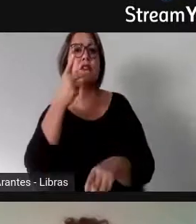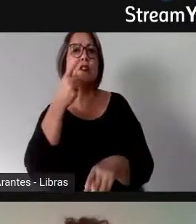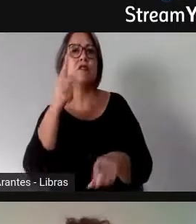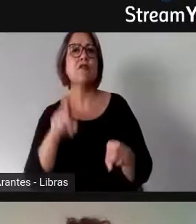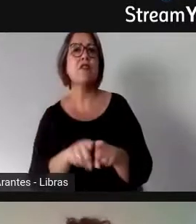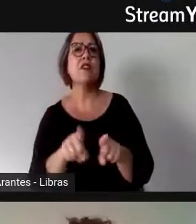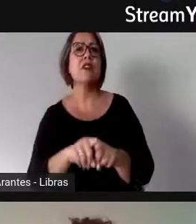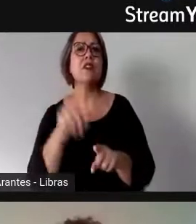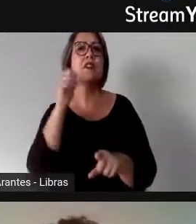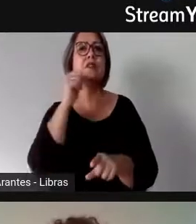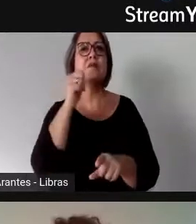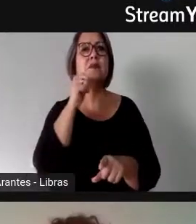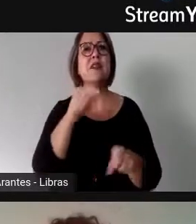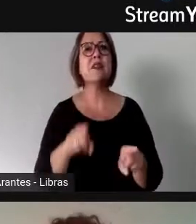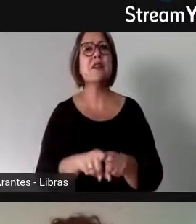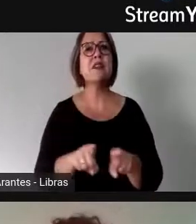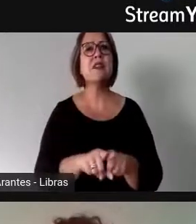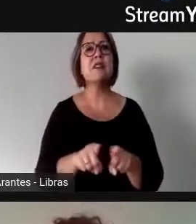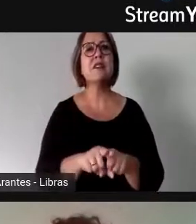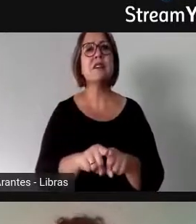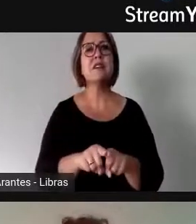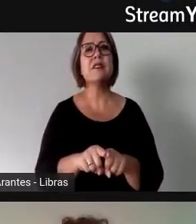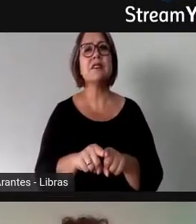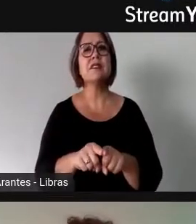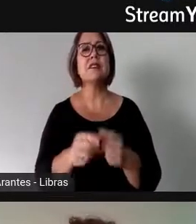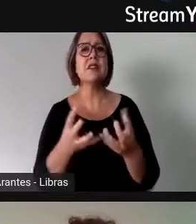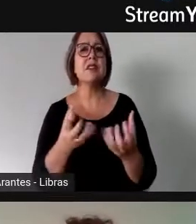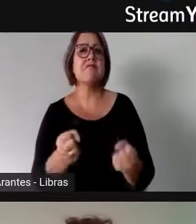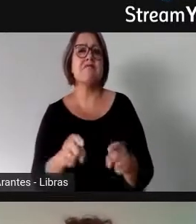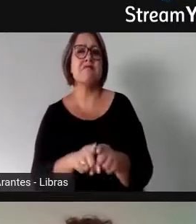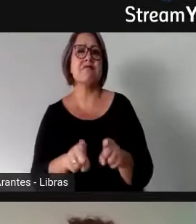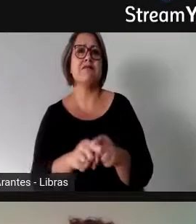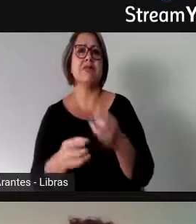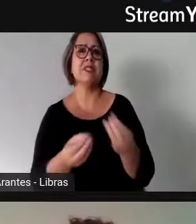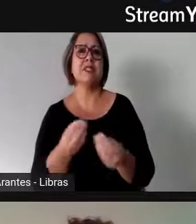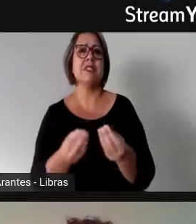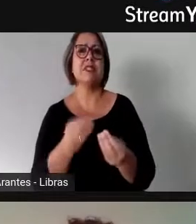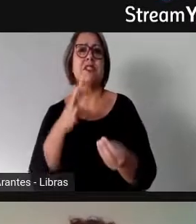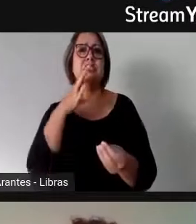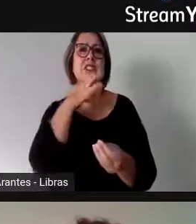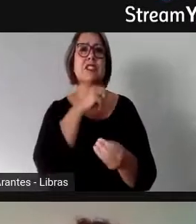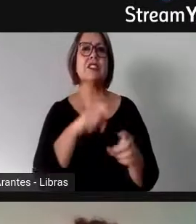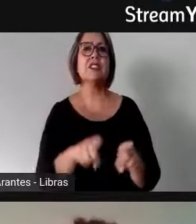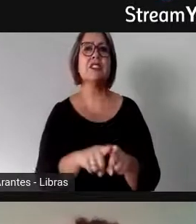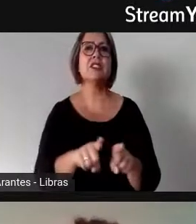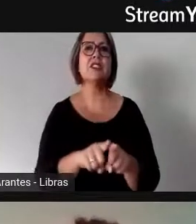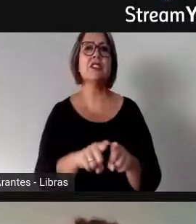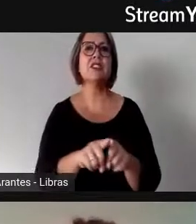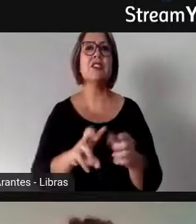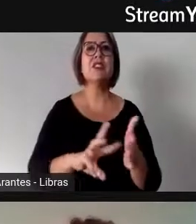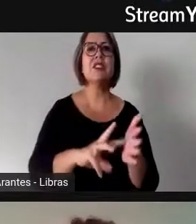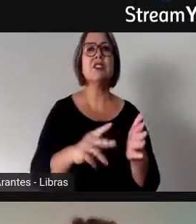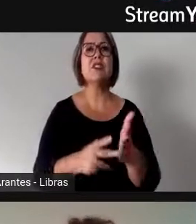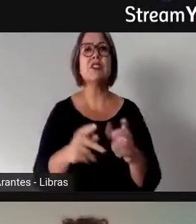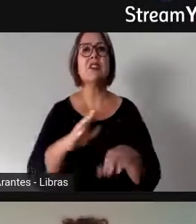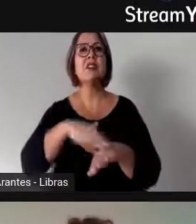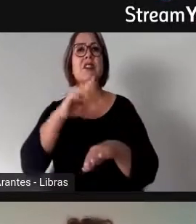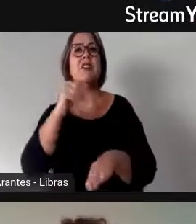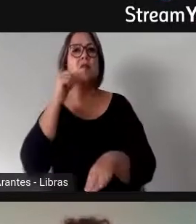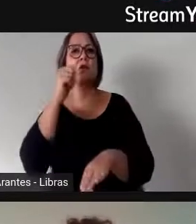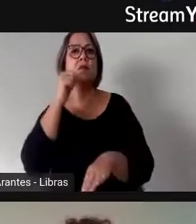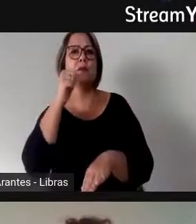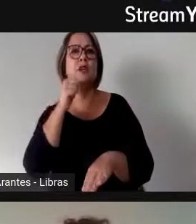haverá corrupção, eu não sou adepta a essa linha de achar que se eleger mais mulheres a corrupção